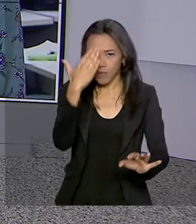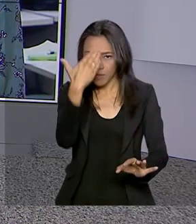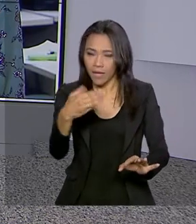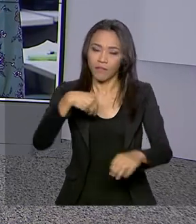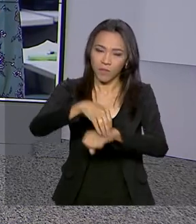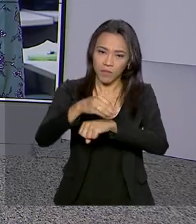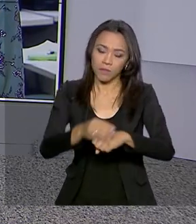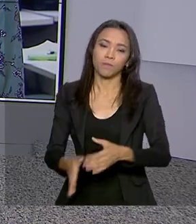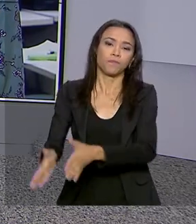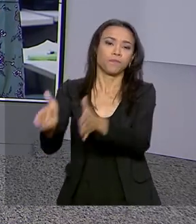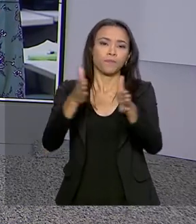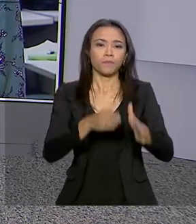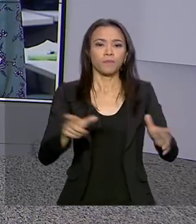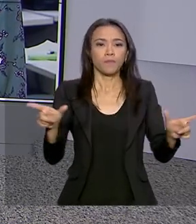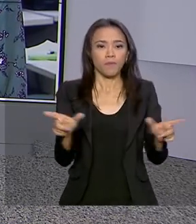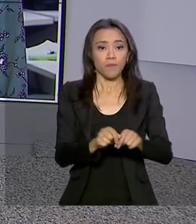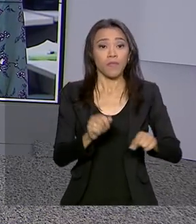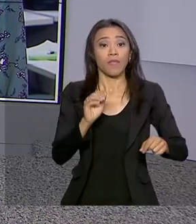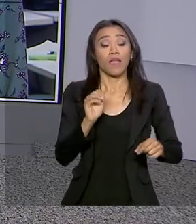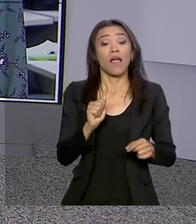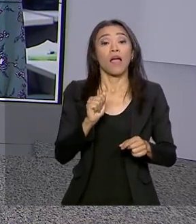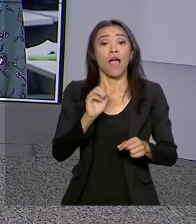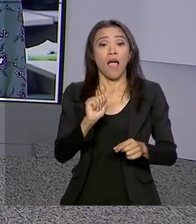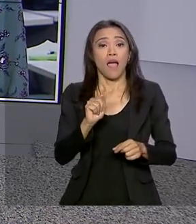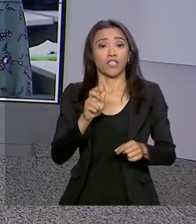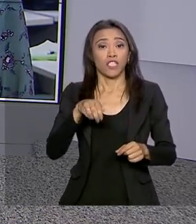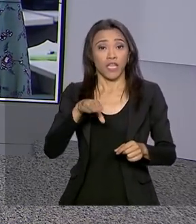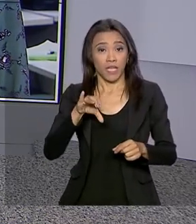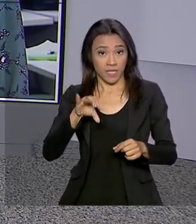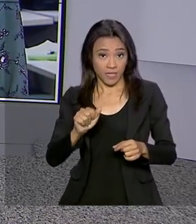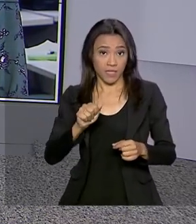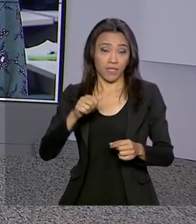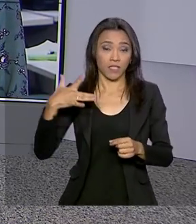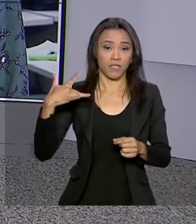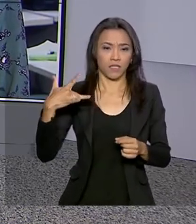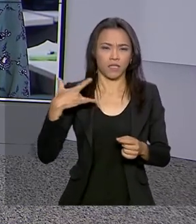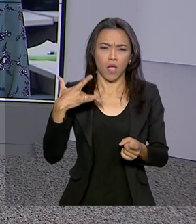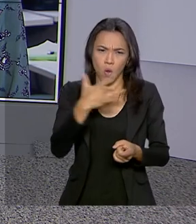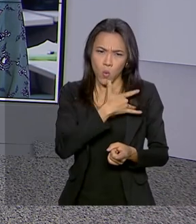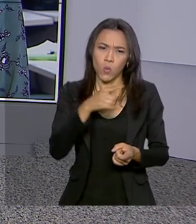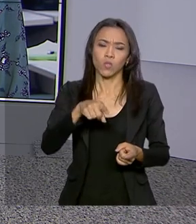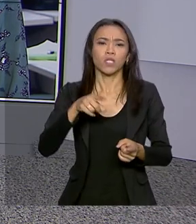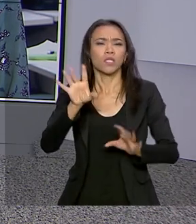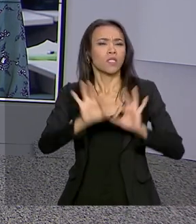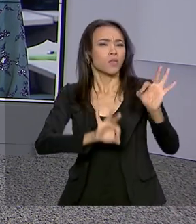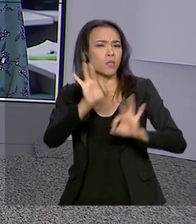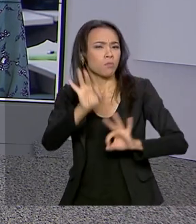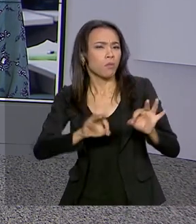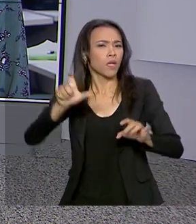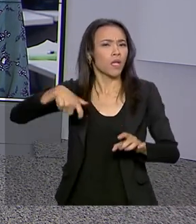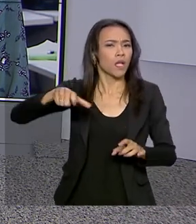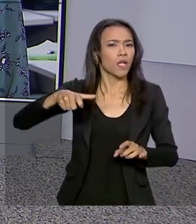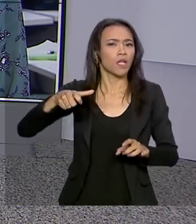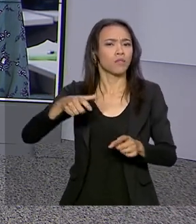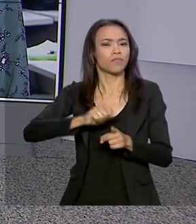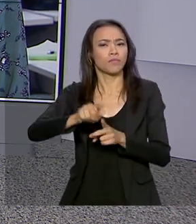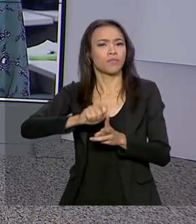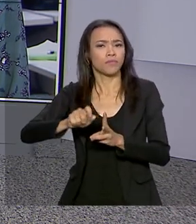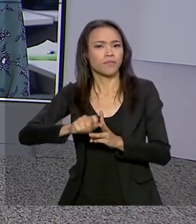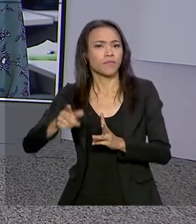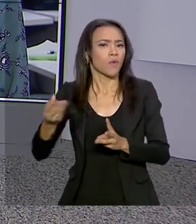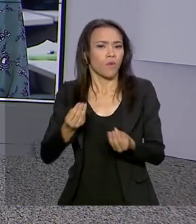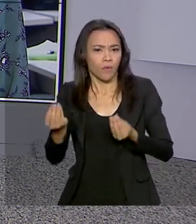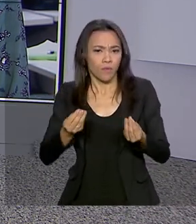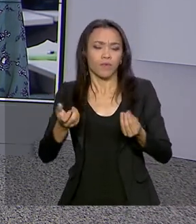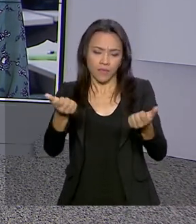E olha, a Agência Nacional de Saúde divulga hoje o desempenho dos planos de saúde em 2018. Vamos até São Paulo, Raquel Sets traz as